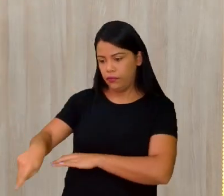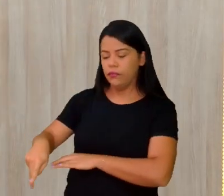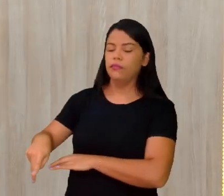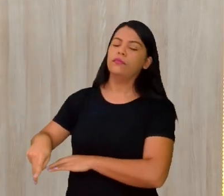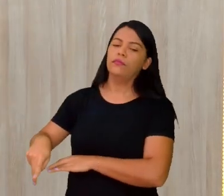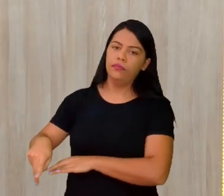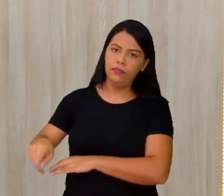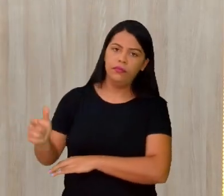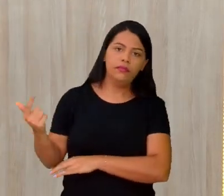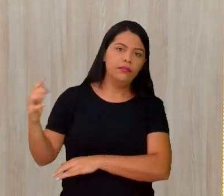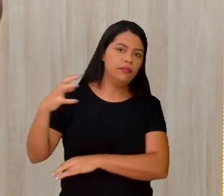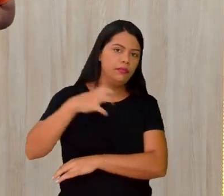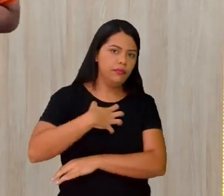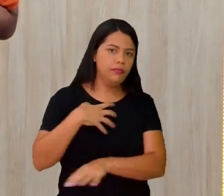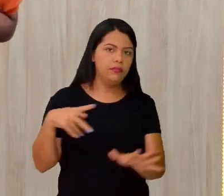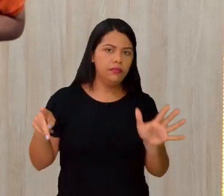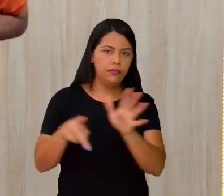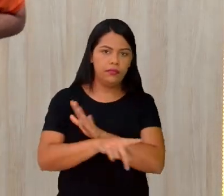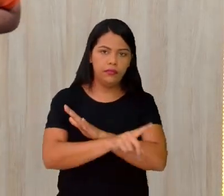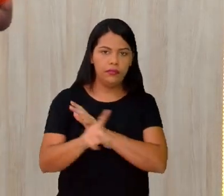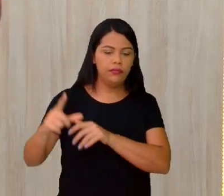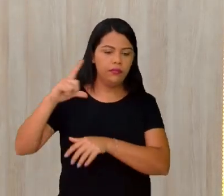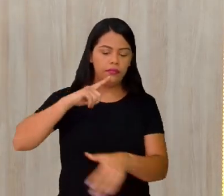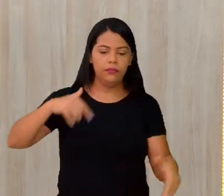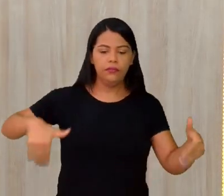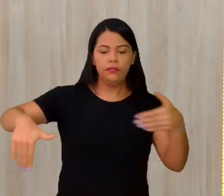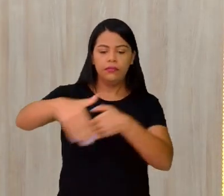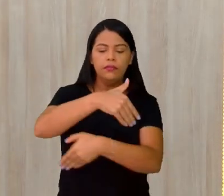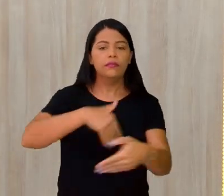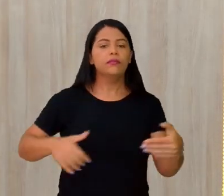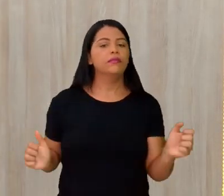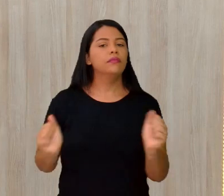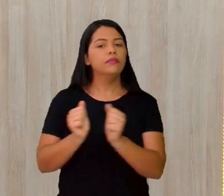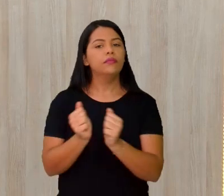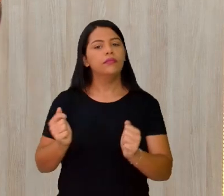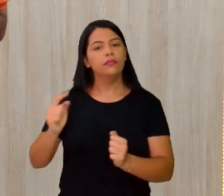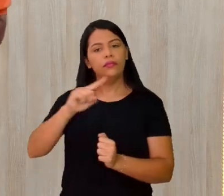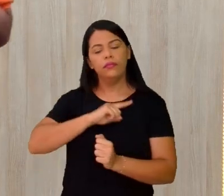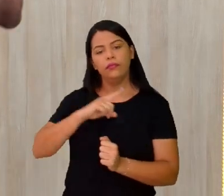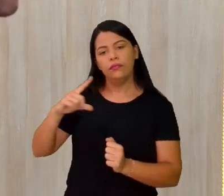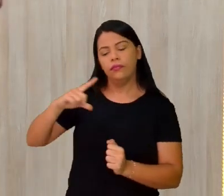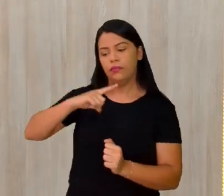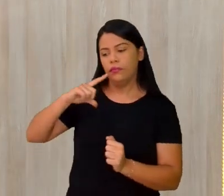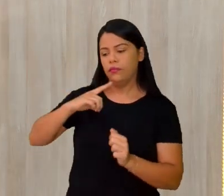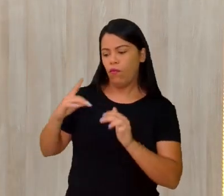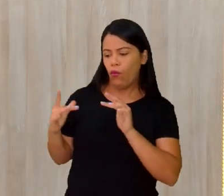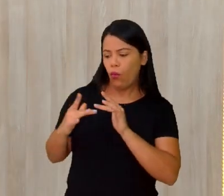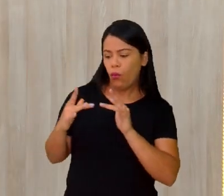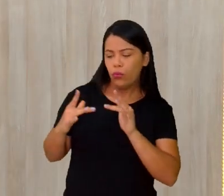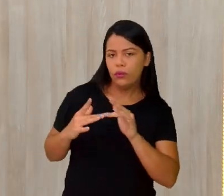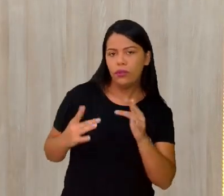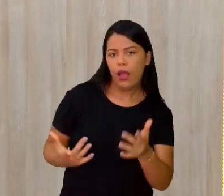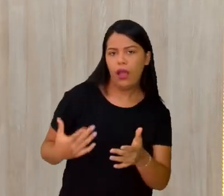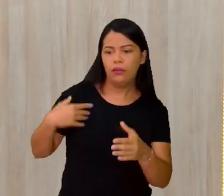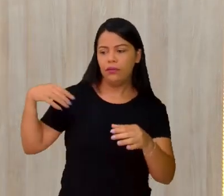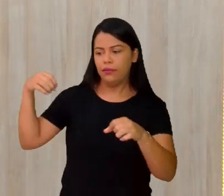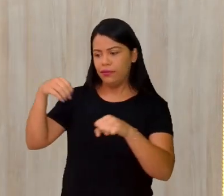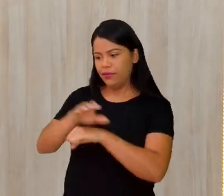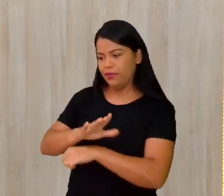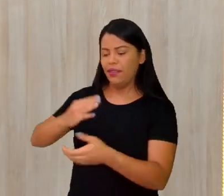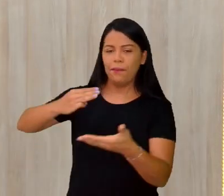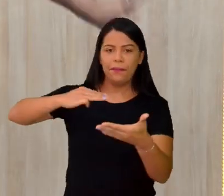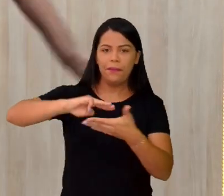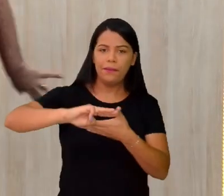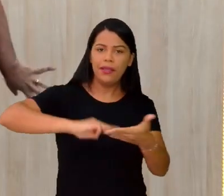de você poder interagir conosco. Entrar em contato, mandar o seu recadinho, tirar uma